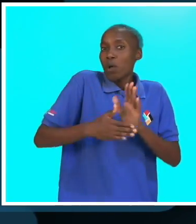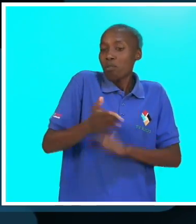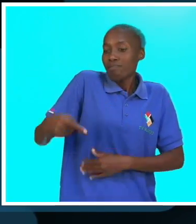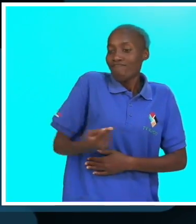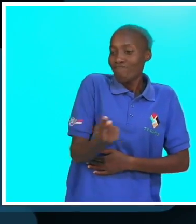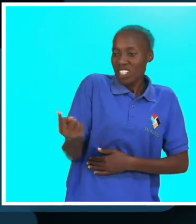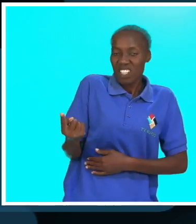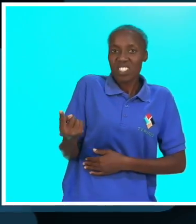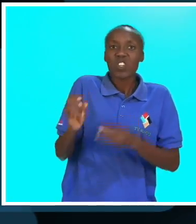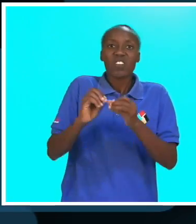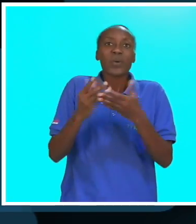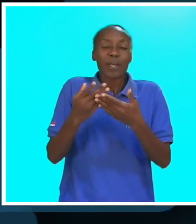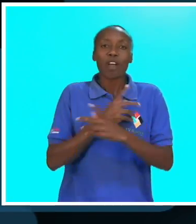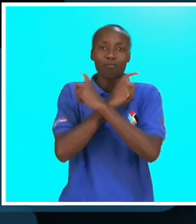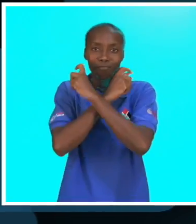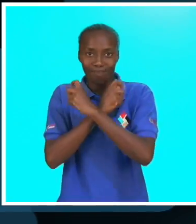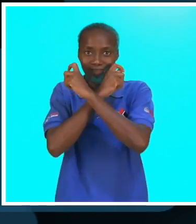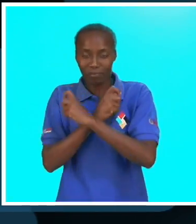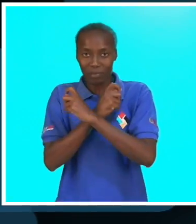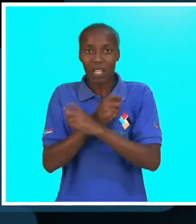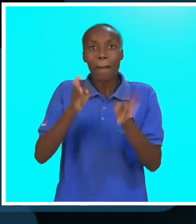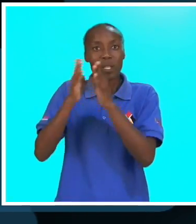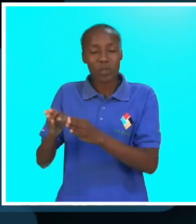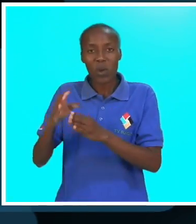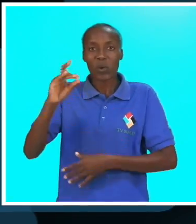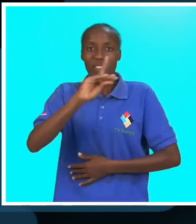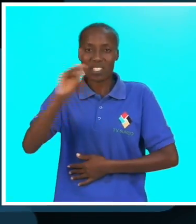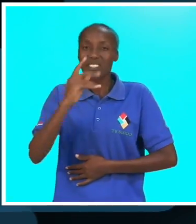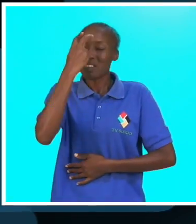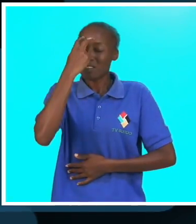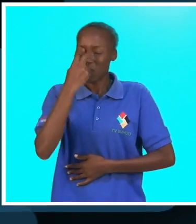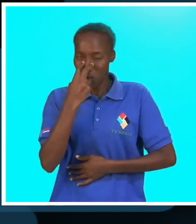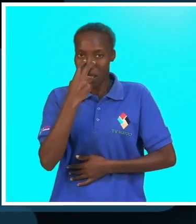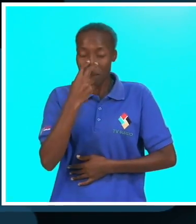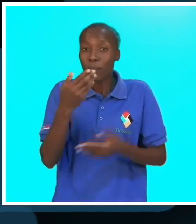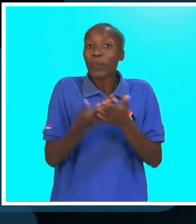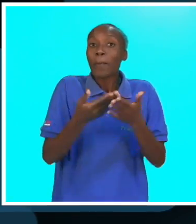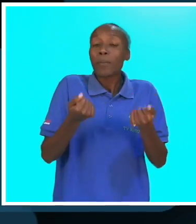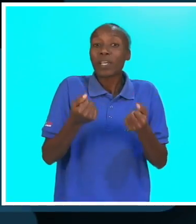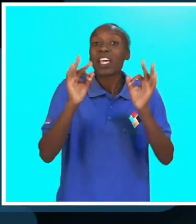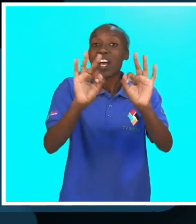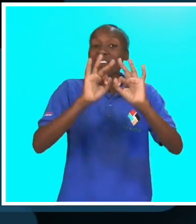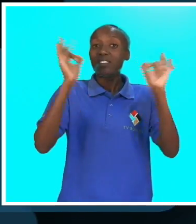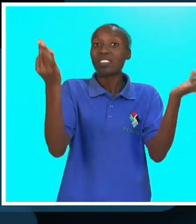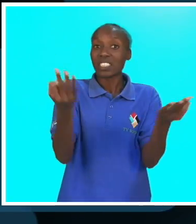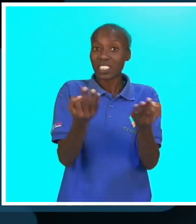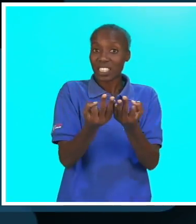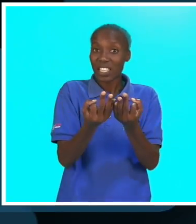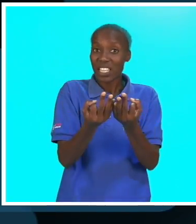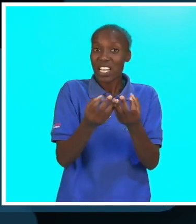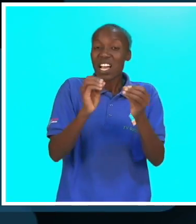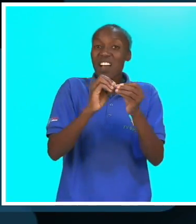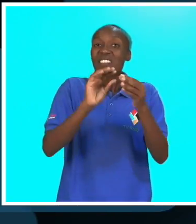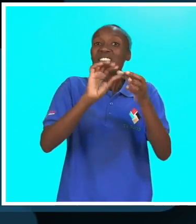já são os atletas que vão ficar penalizados, sobretudo os atletas com a deficiência visual. Por que a federação